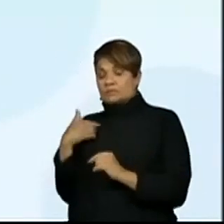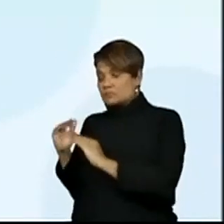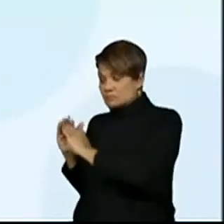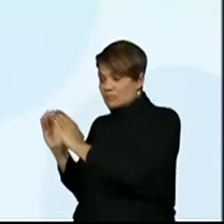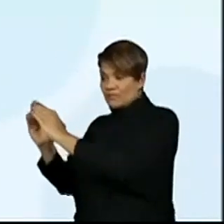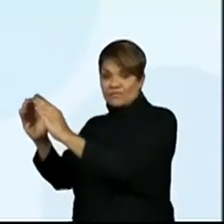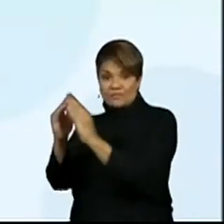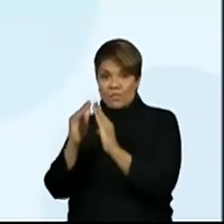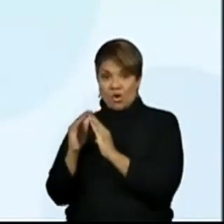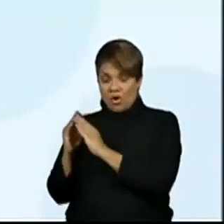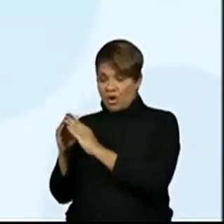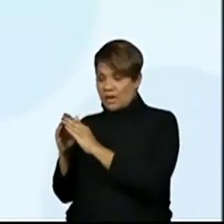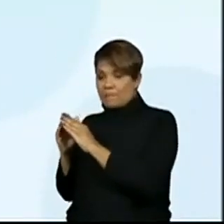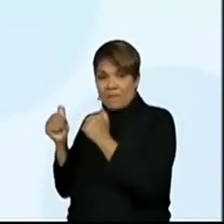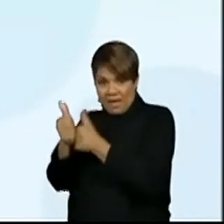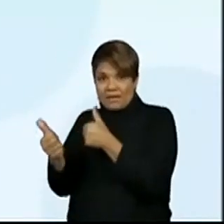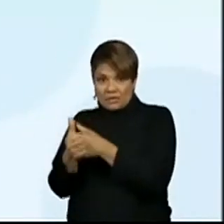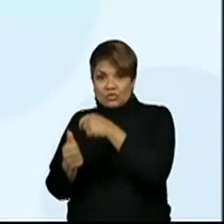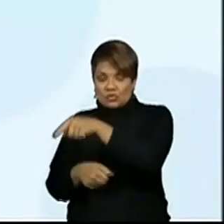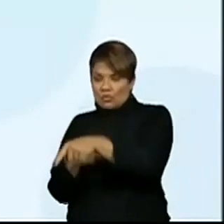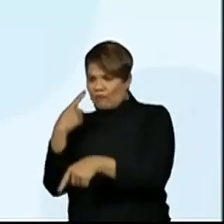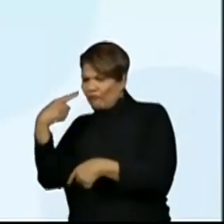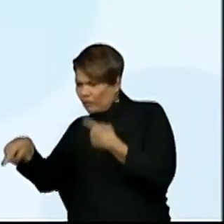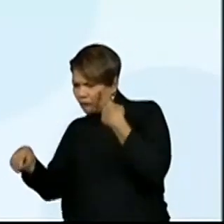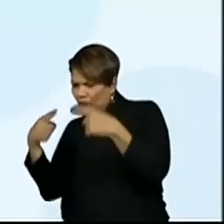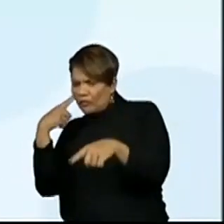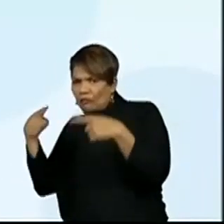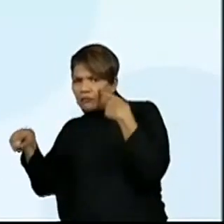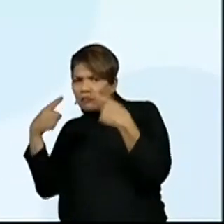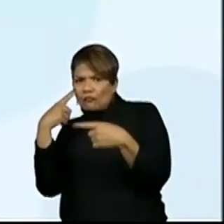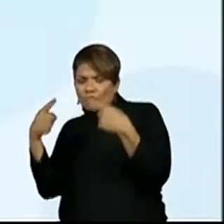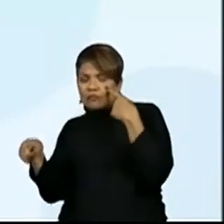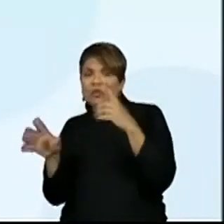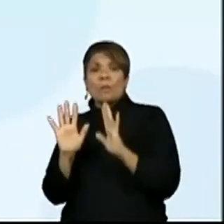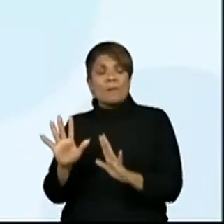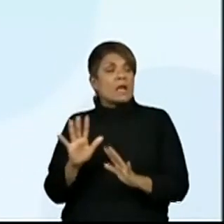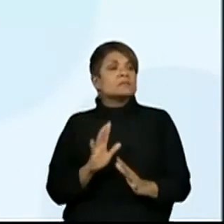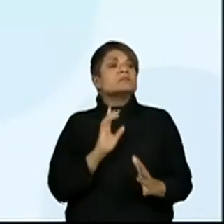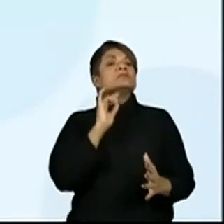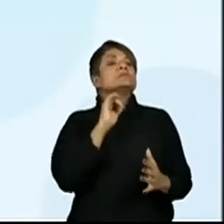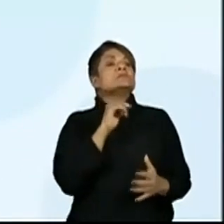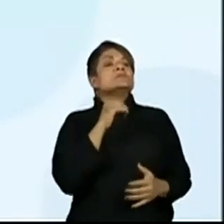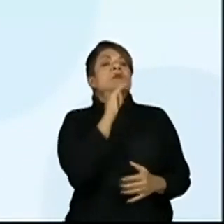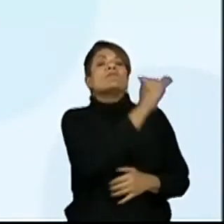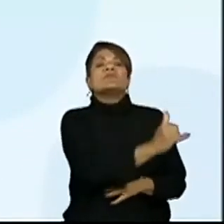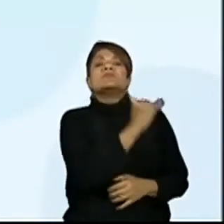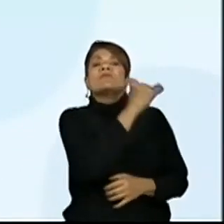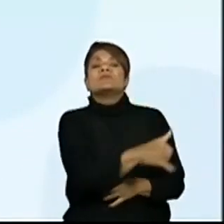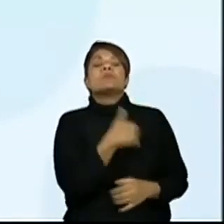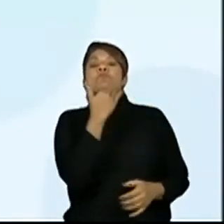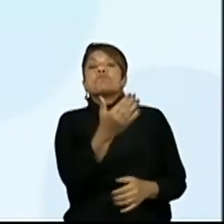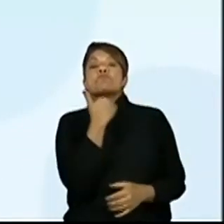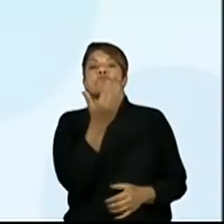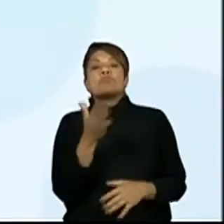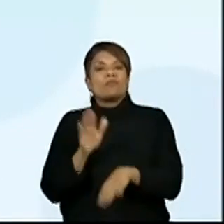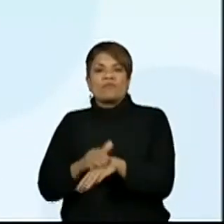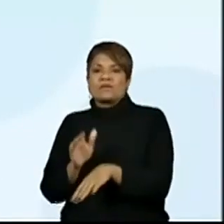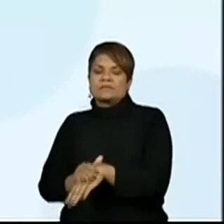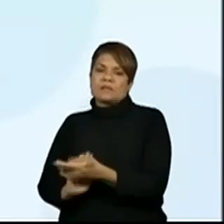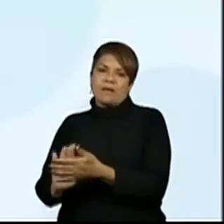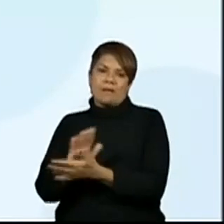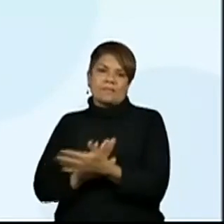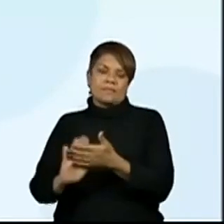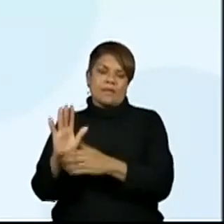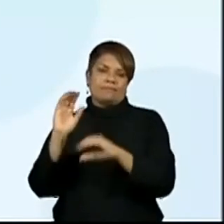porém, nenhuma ação foi tomada. A palavra